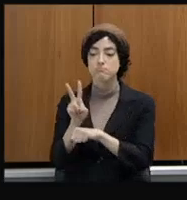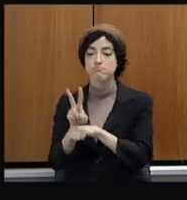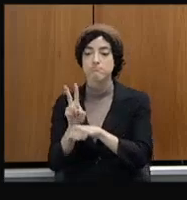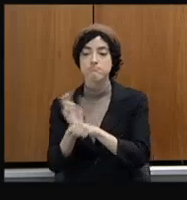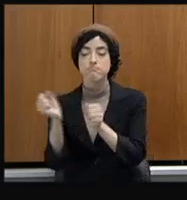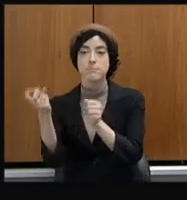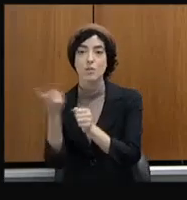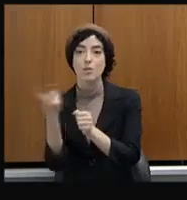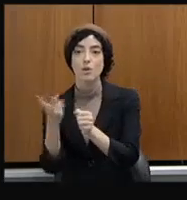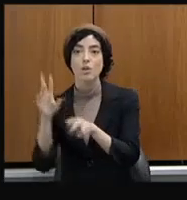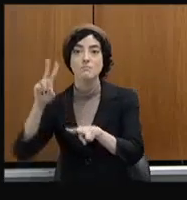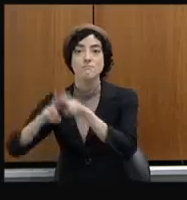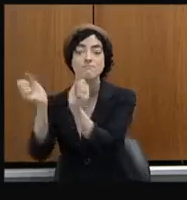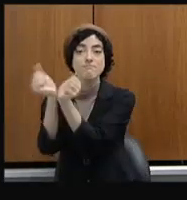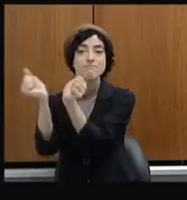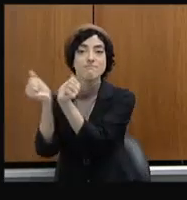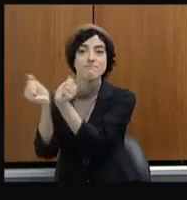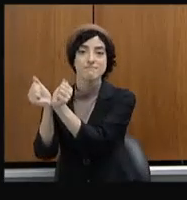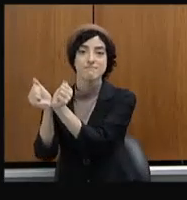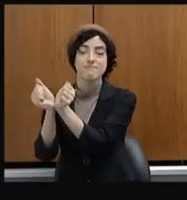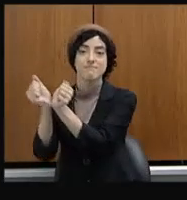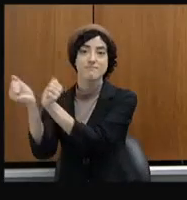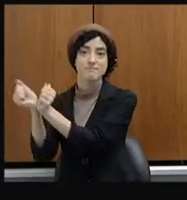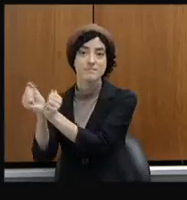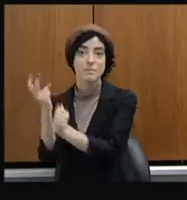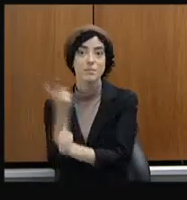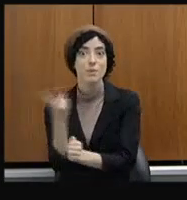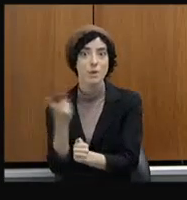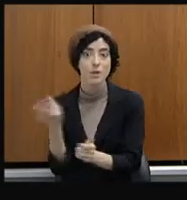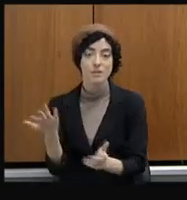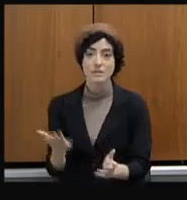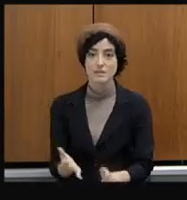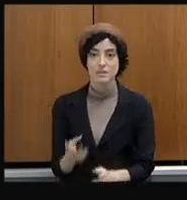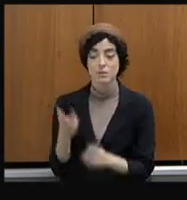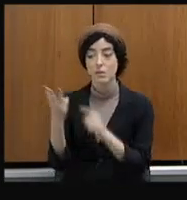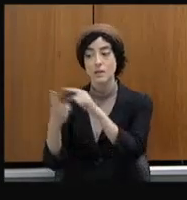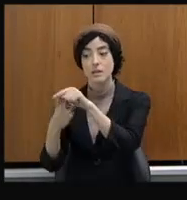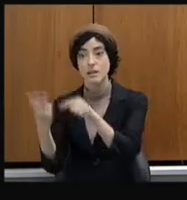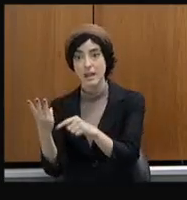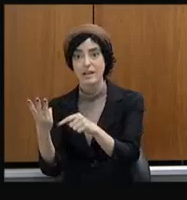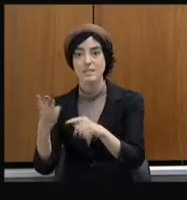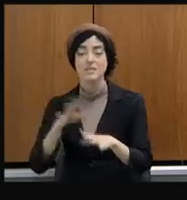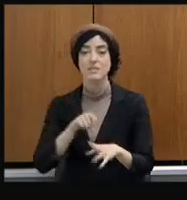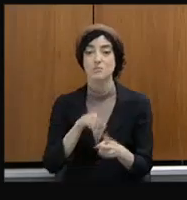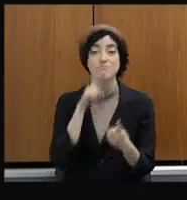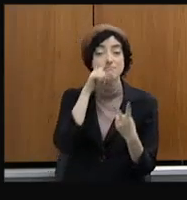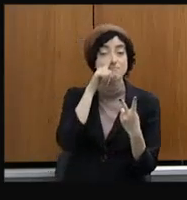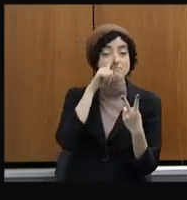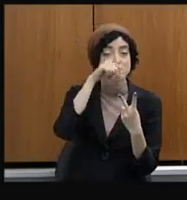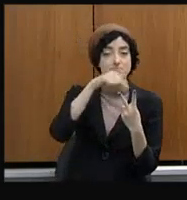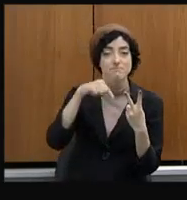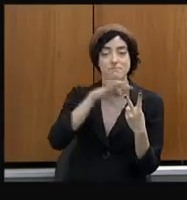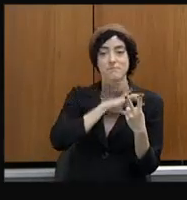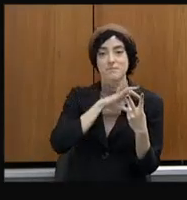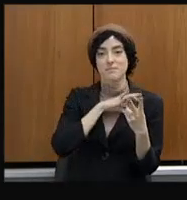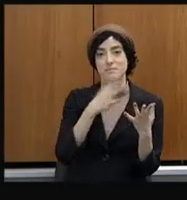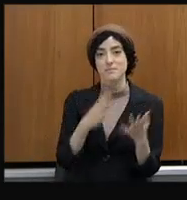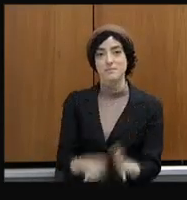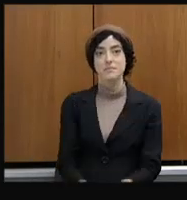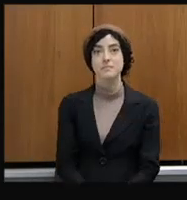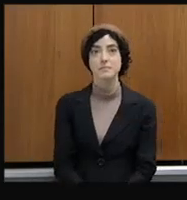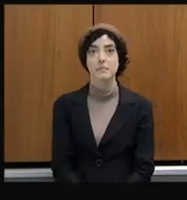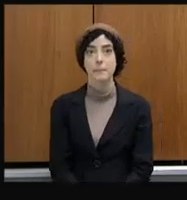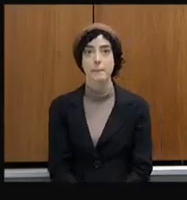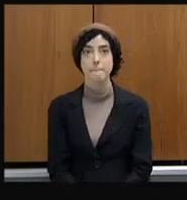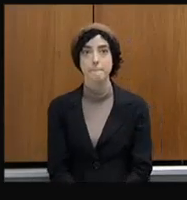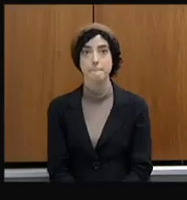então, eu só vou falar sobre esses dois temas até porque eu briguei muito durante esses três anos,